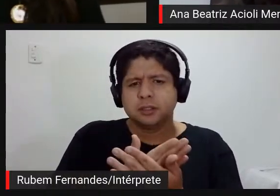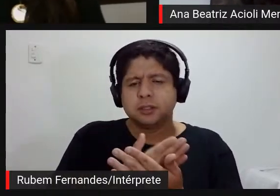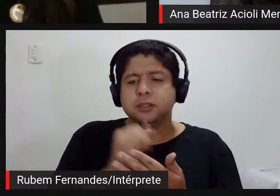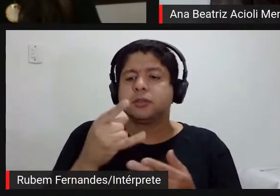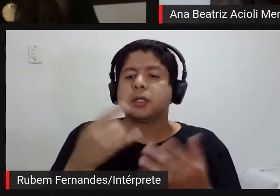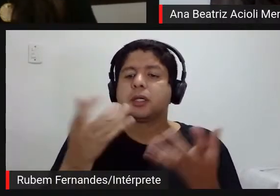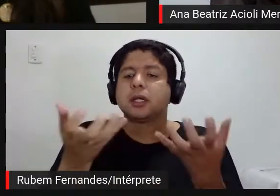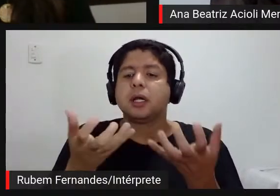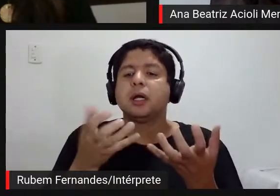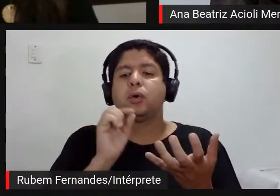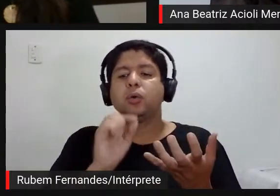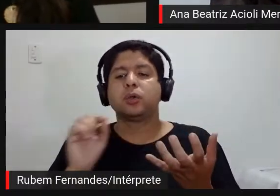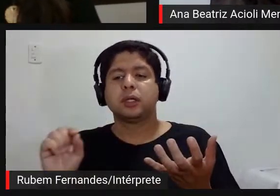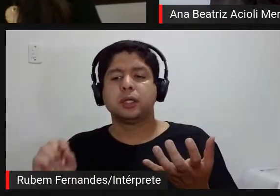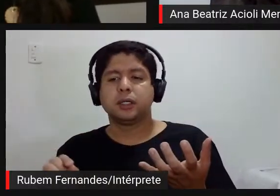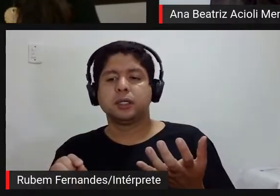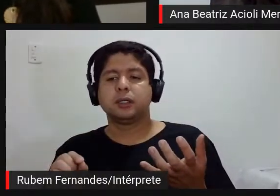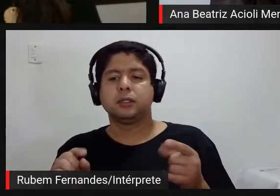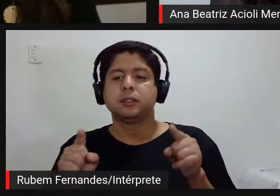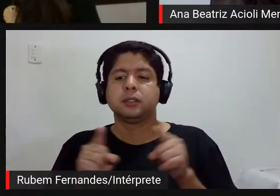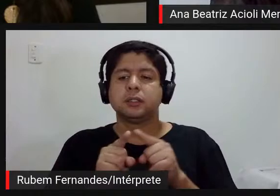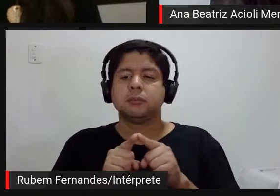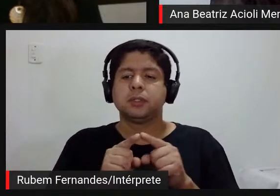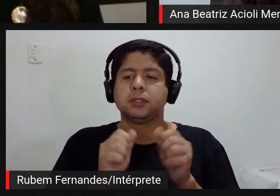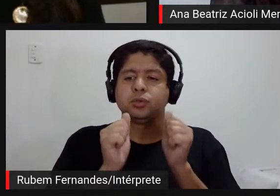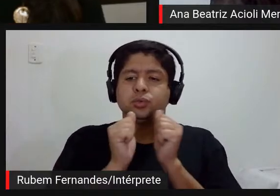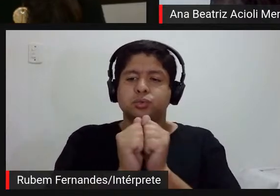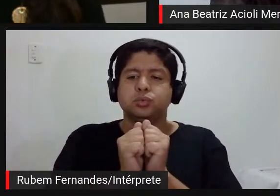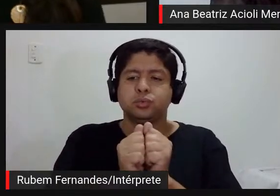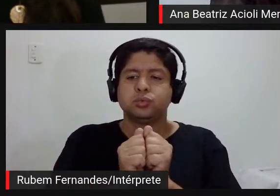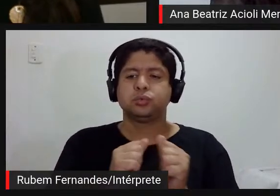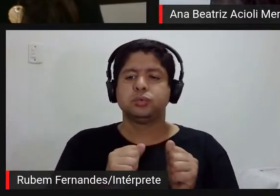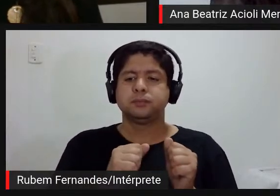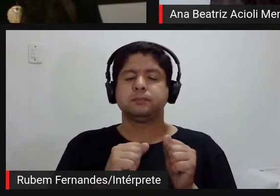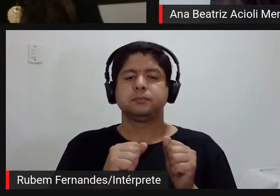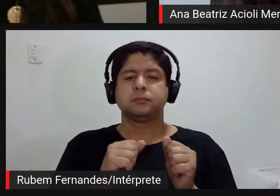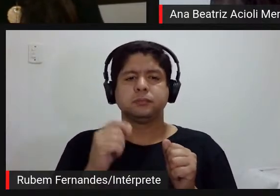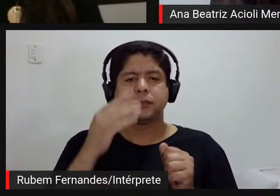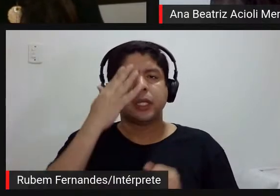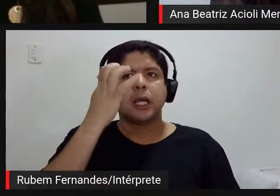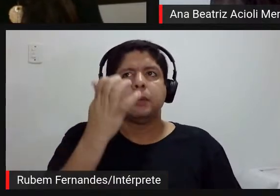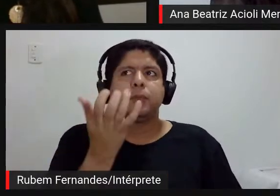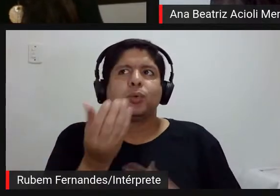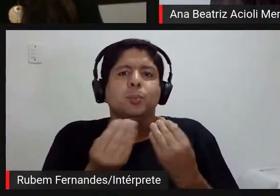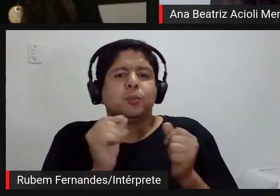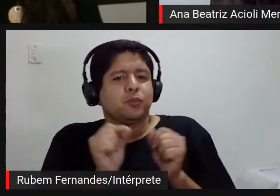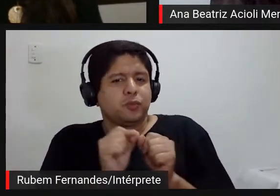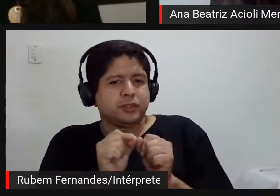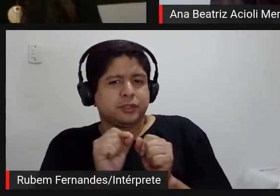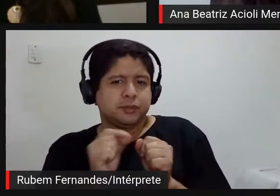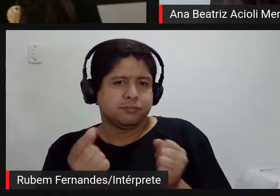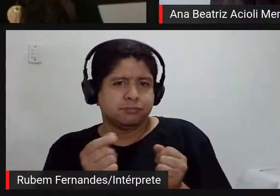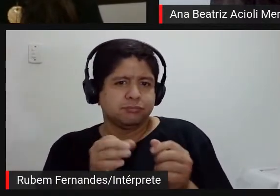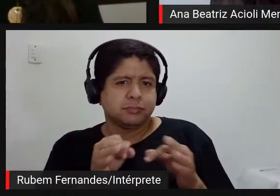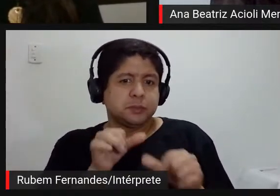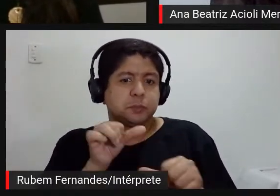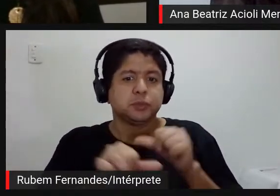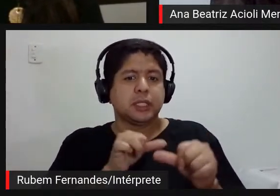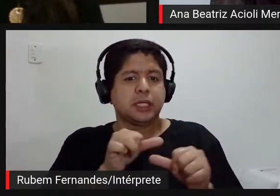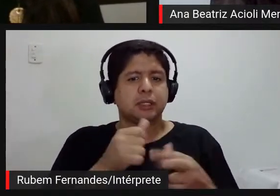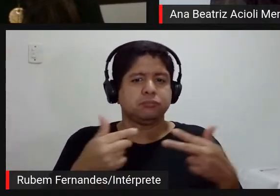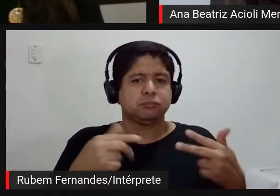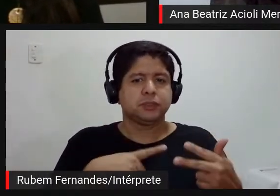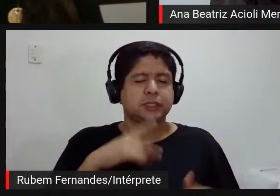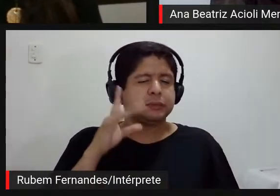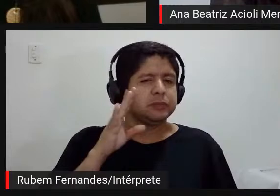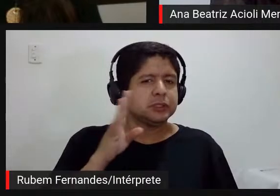querem porque que vocês querem fazer aquela exposição então elas souberam muito bem lidar com né com esse lugar né com essa forma de